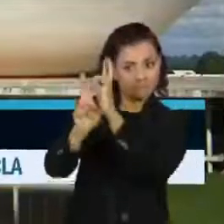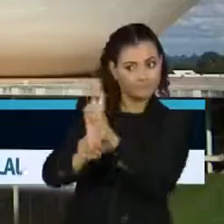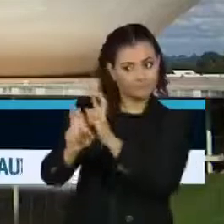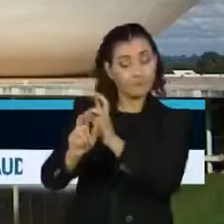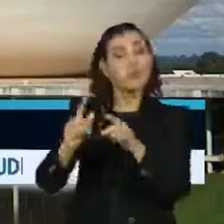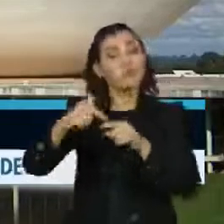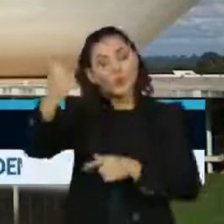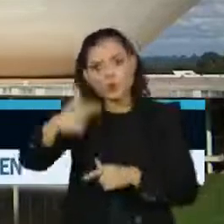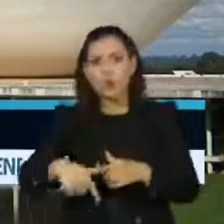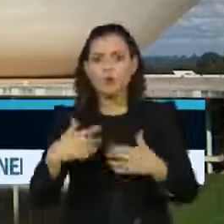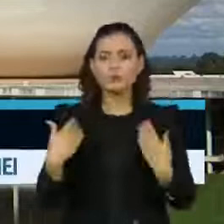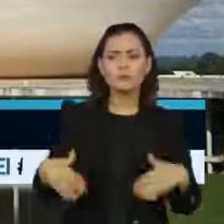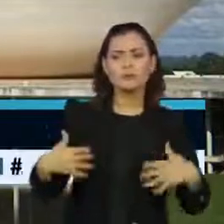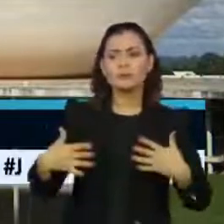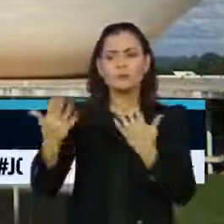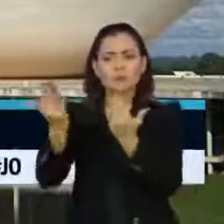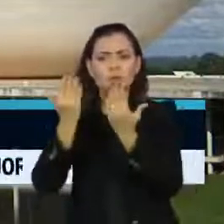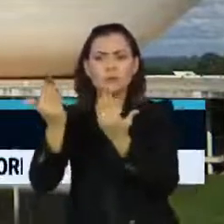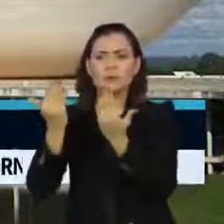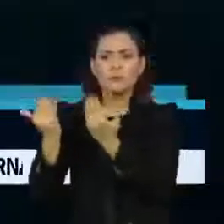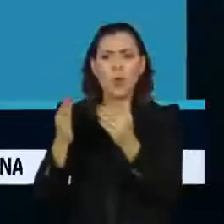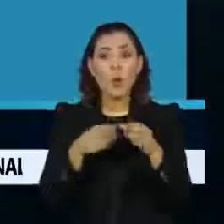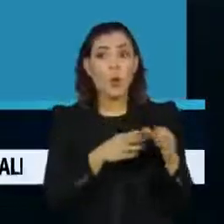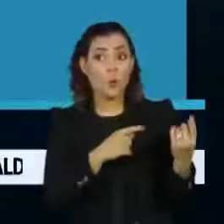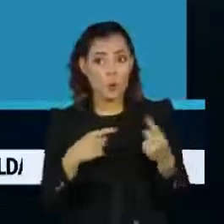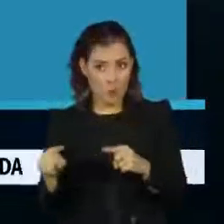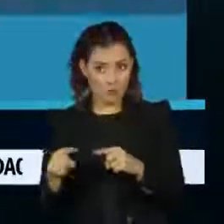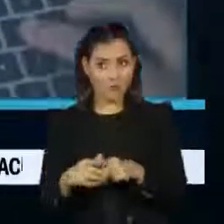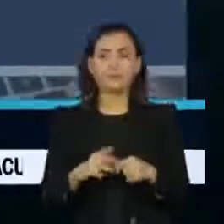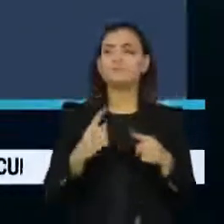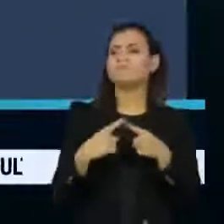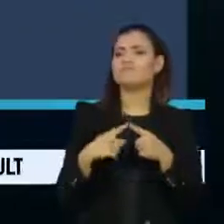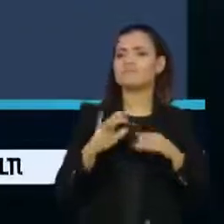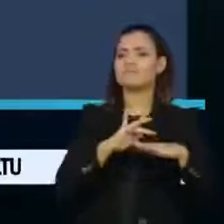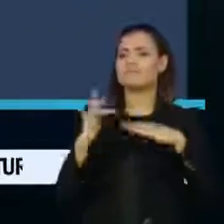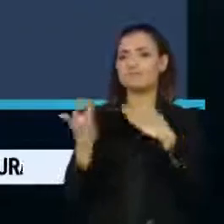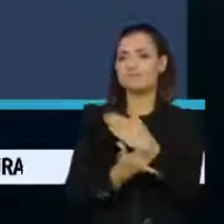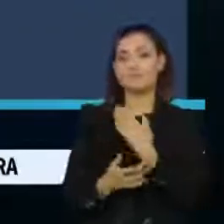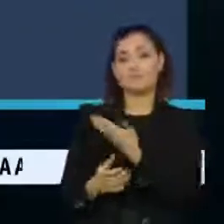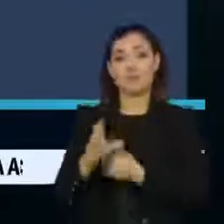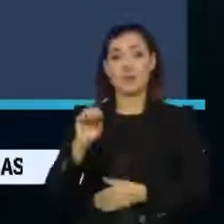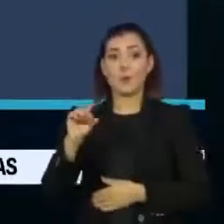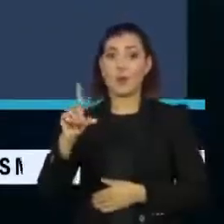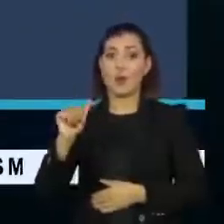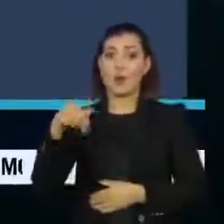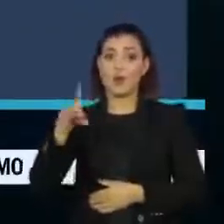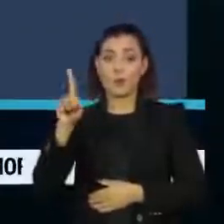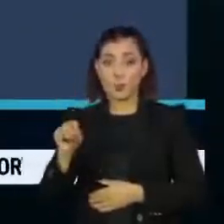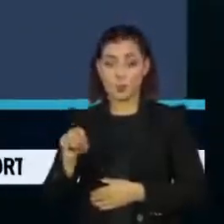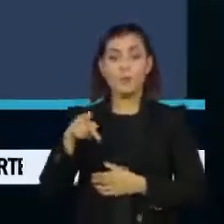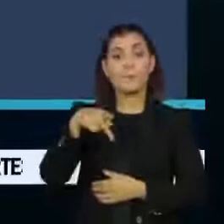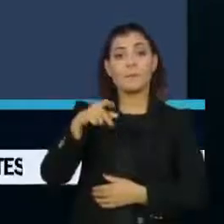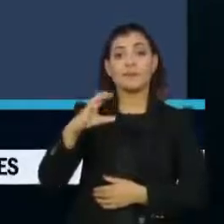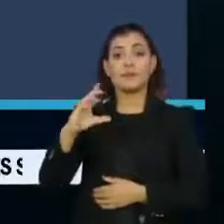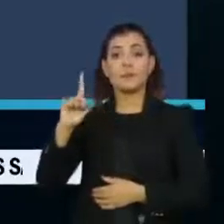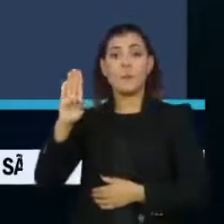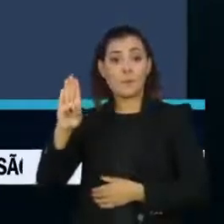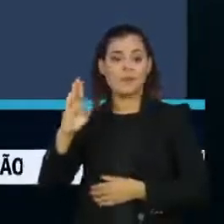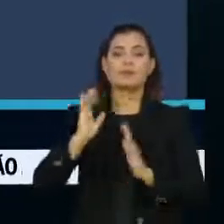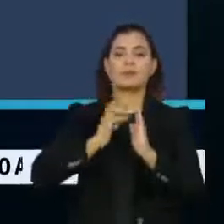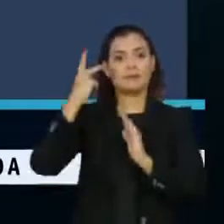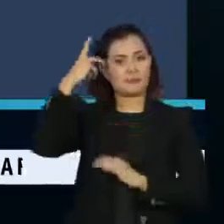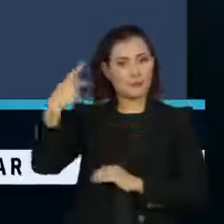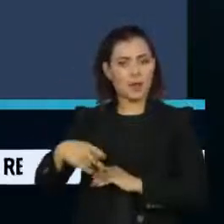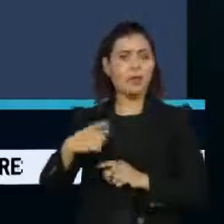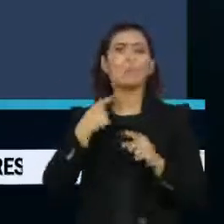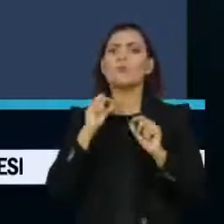voltou a despertar suspeita entre os oposicionistas. Na rede social, o deputado Orlando Silva, do PCdoB de São Paulo, disse que não